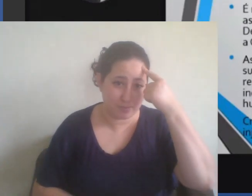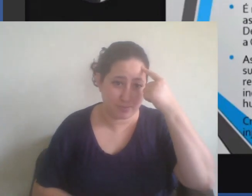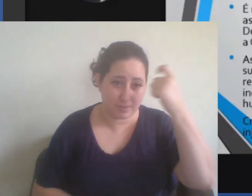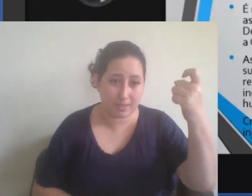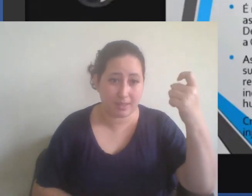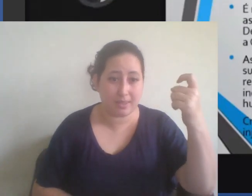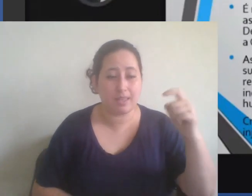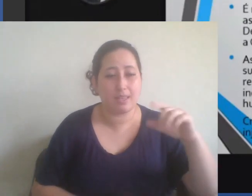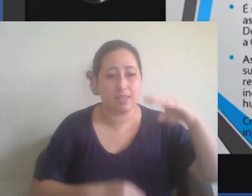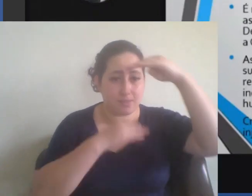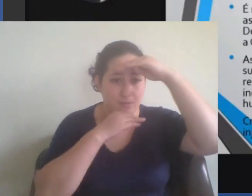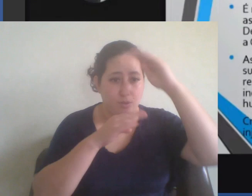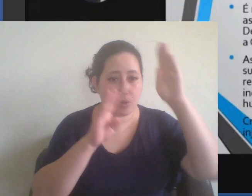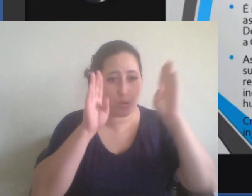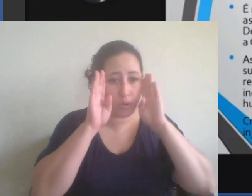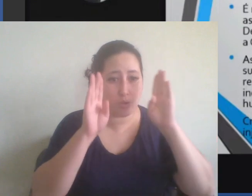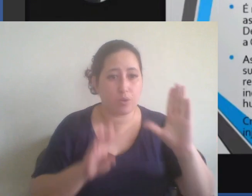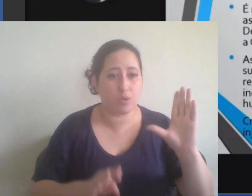Olha só,